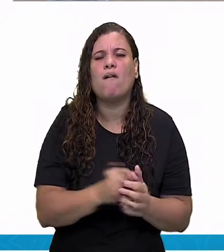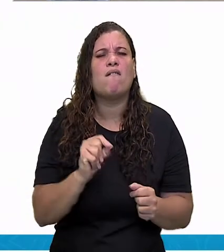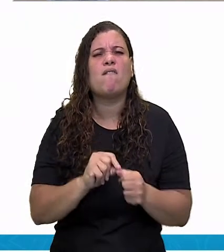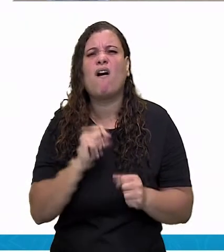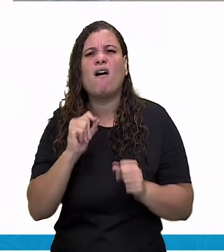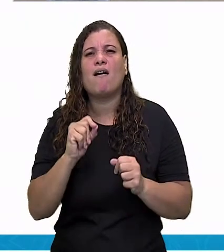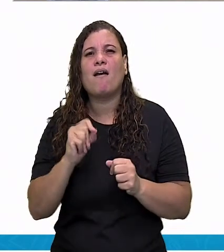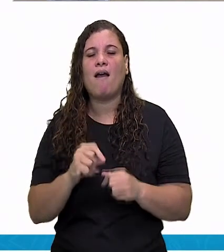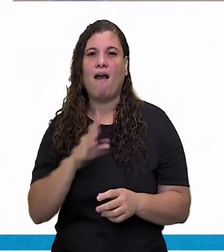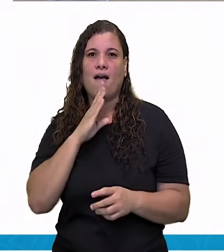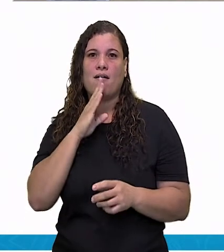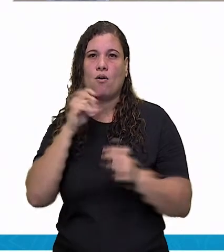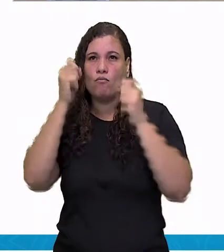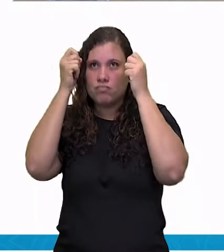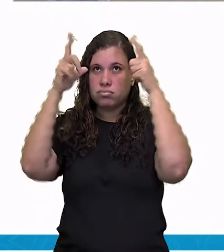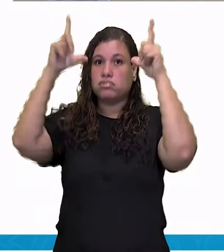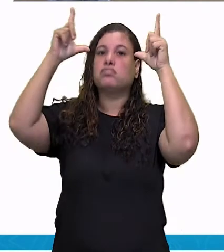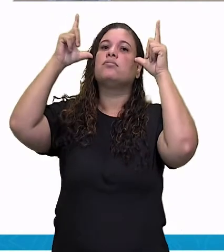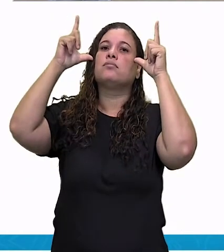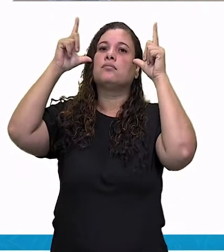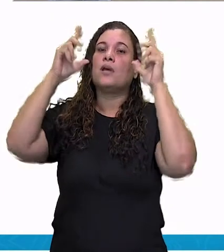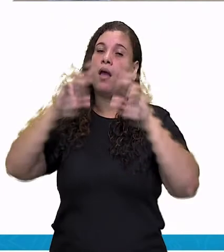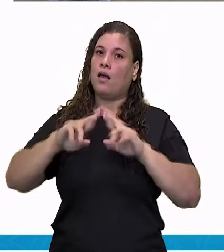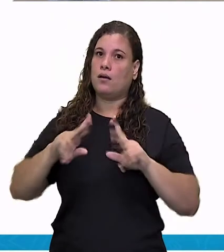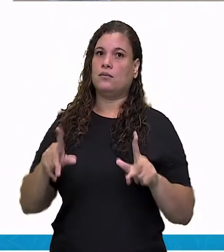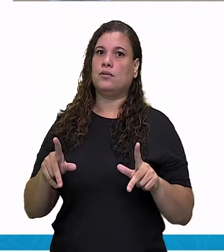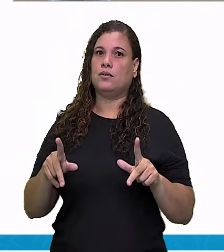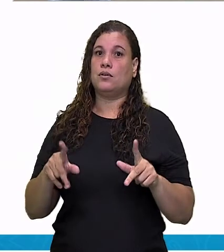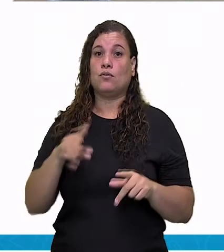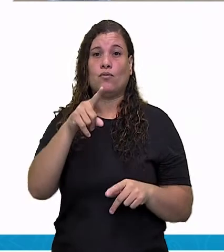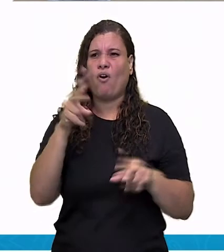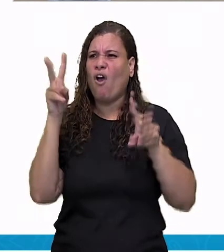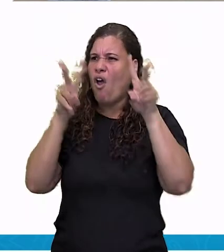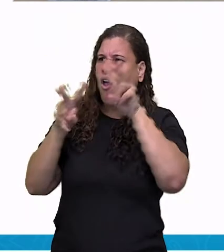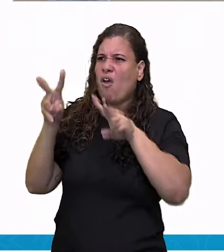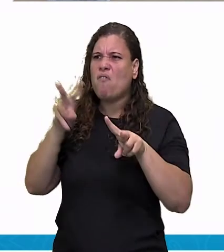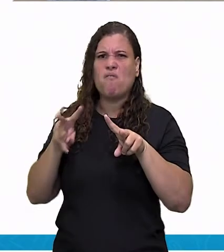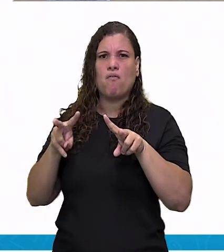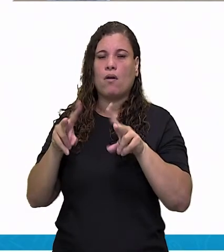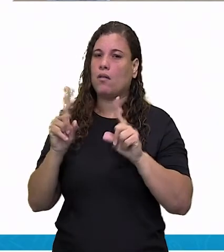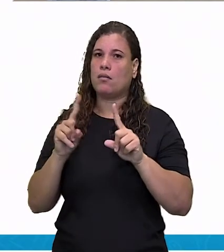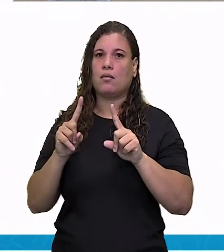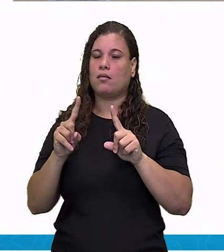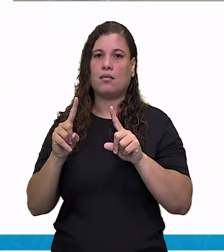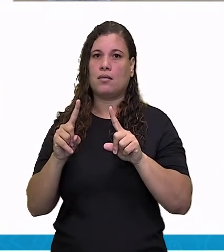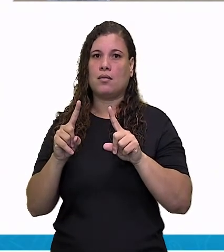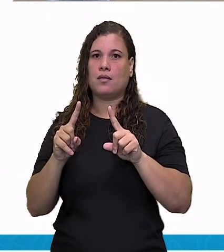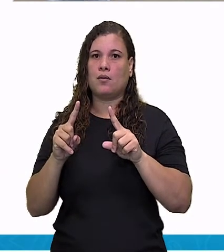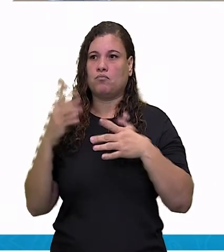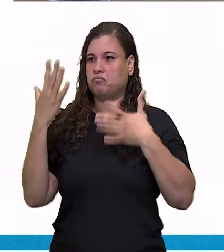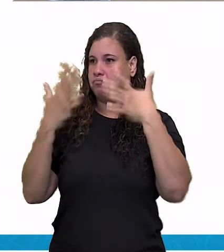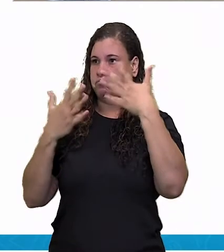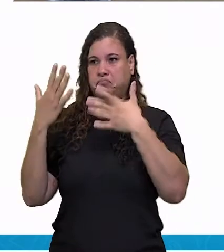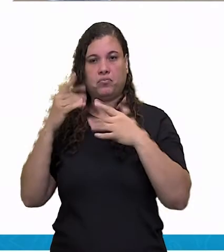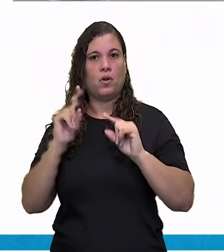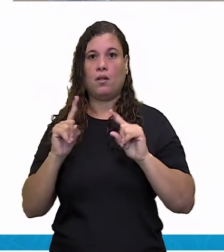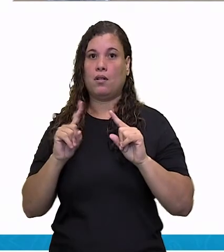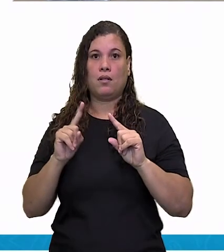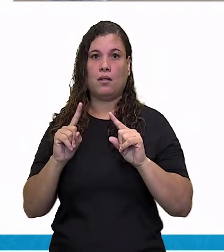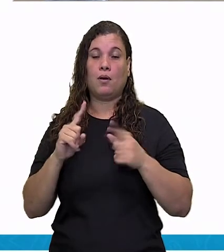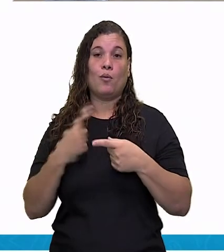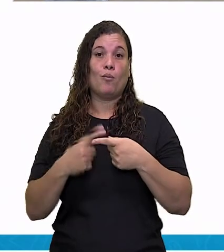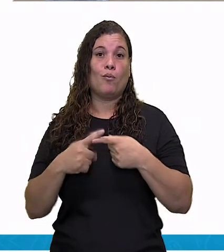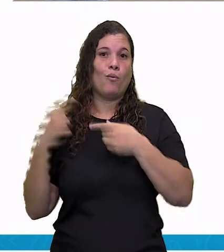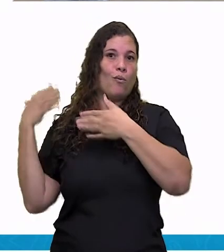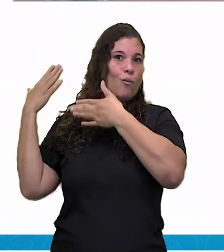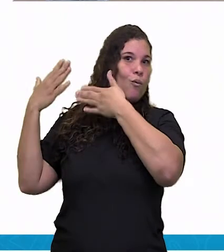vida que são determinados como patrimônios históricos, que foram reconhecidos como patrimônios históricos. Mas eles não são materiais. A gente não